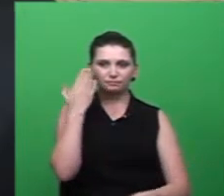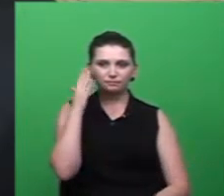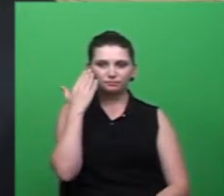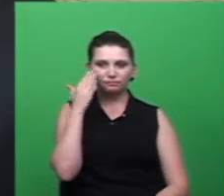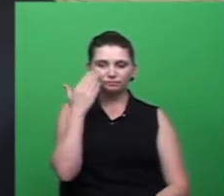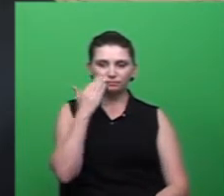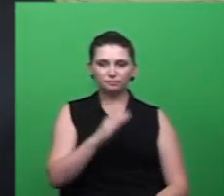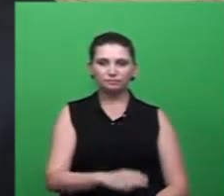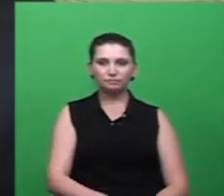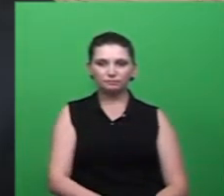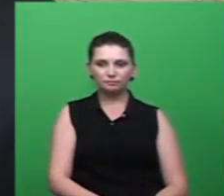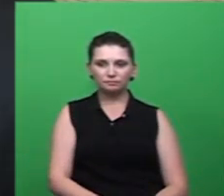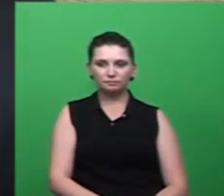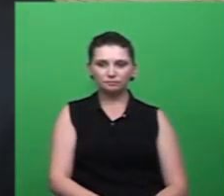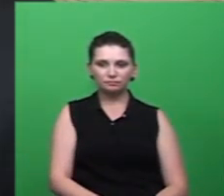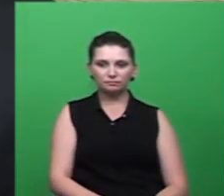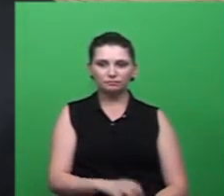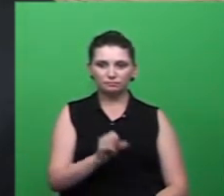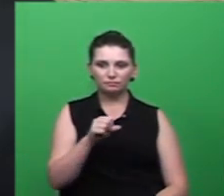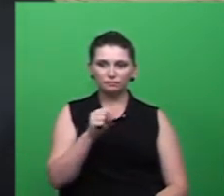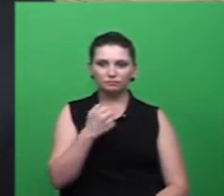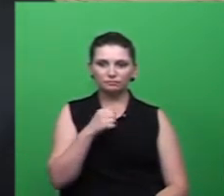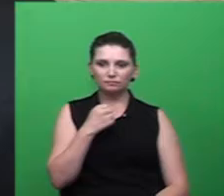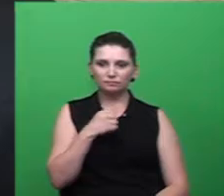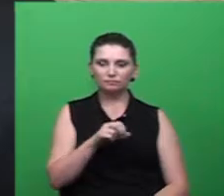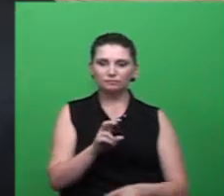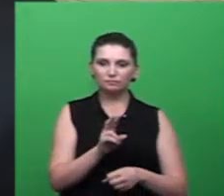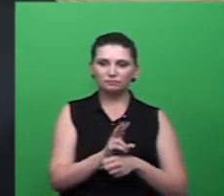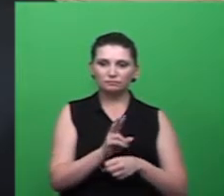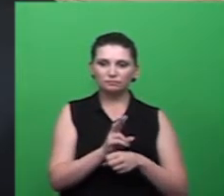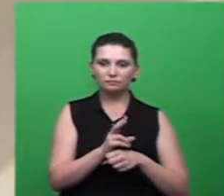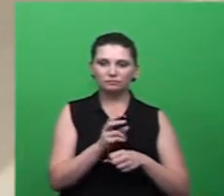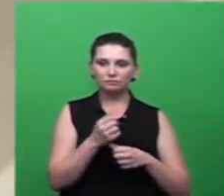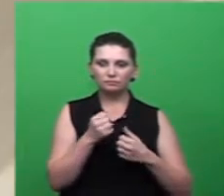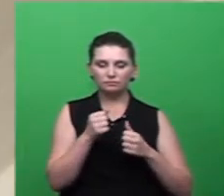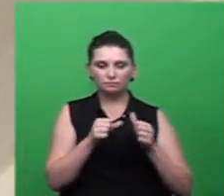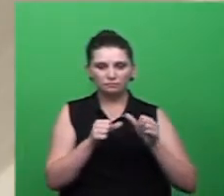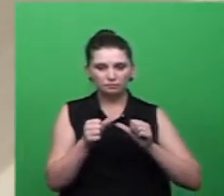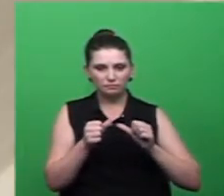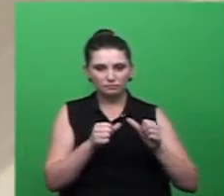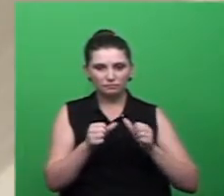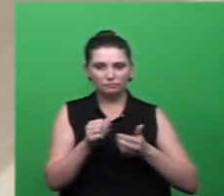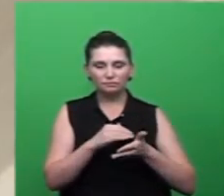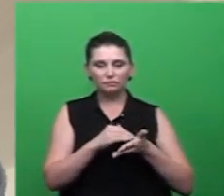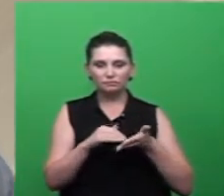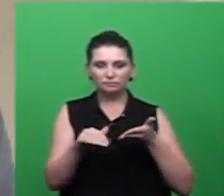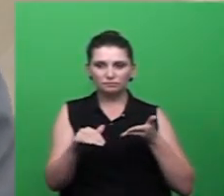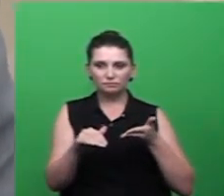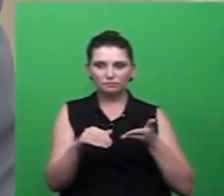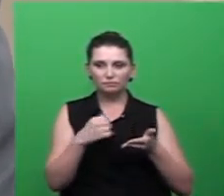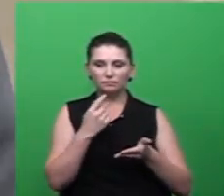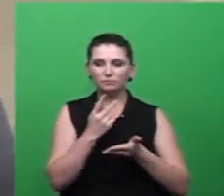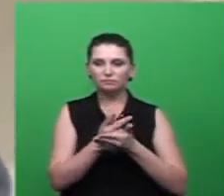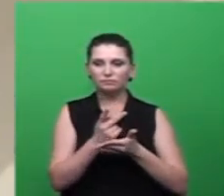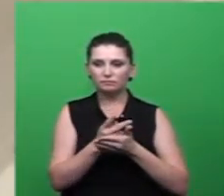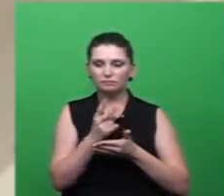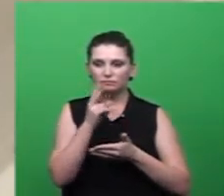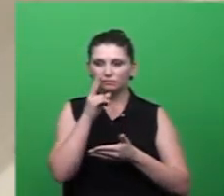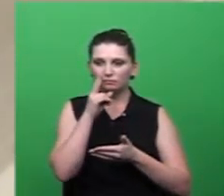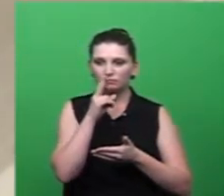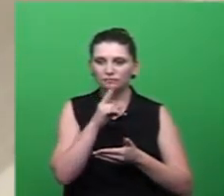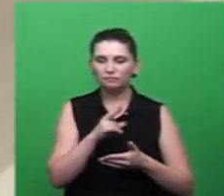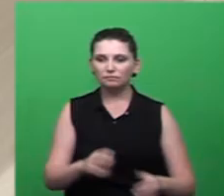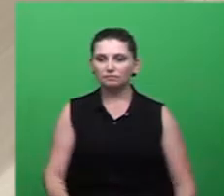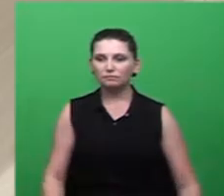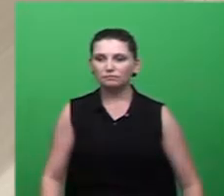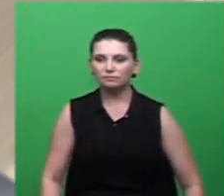essa água ela sendo avaliada pela secretaria semanalmente até que se até que os outros órgãos competentes